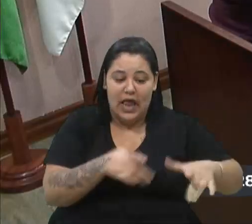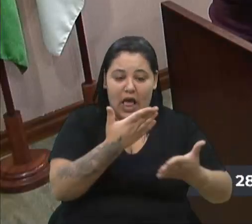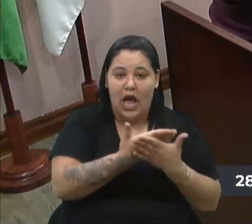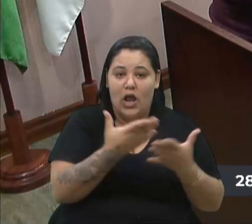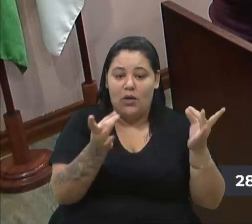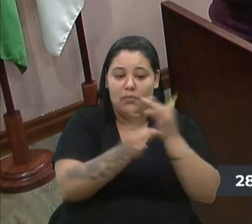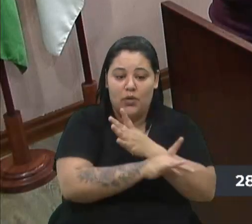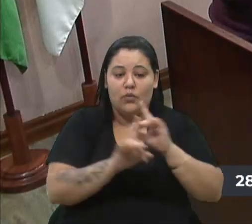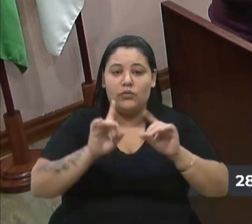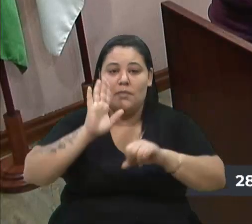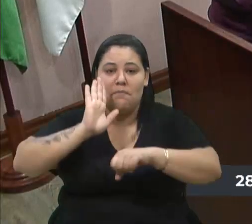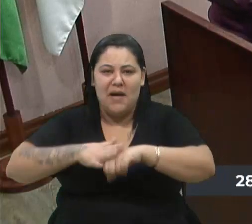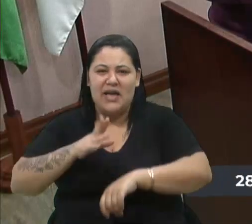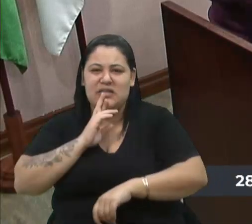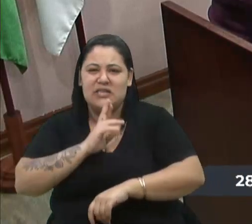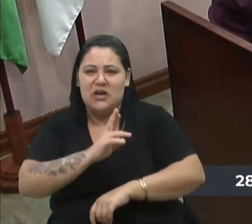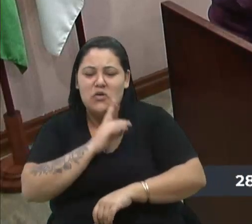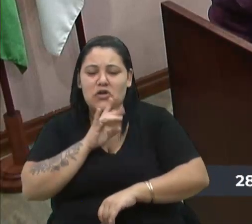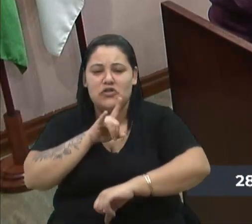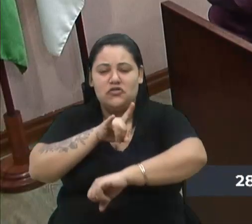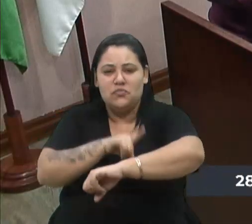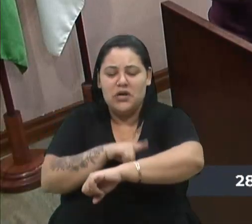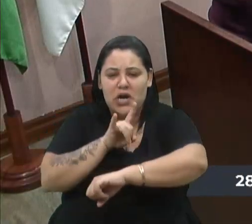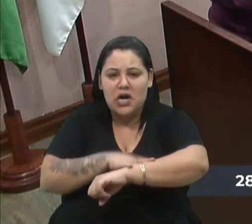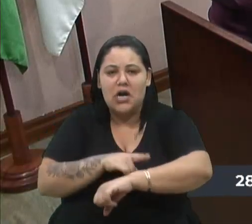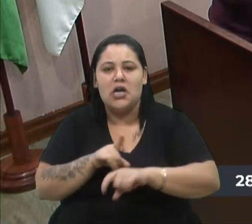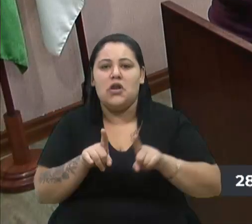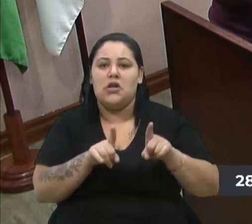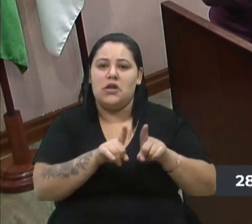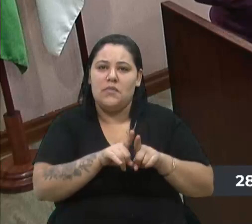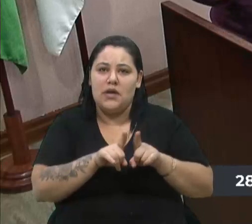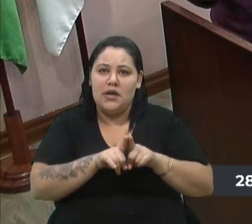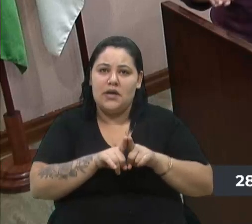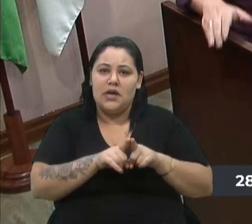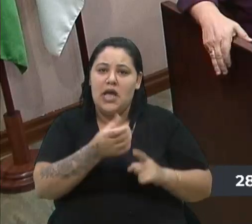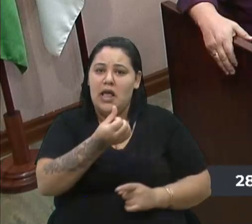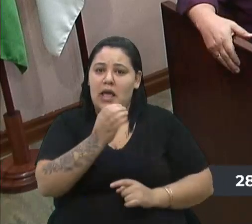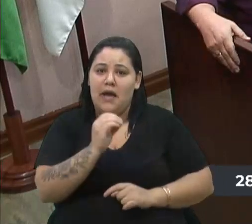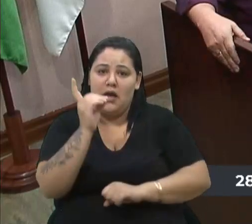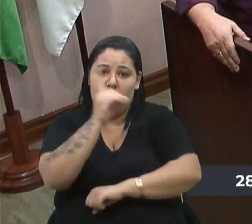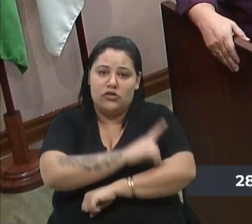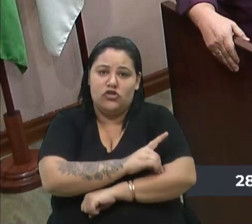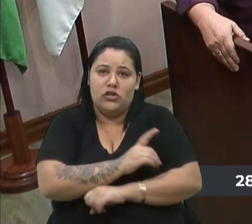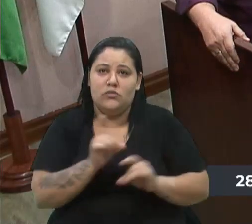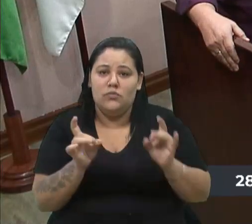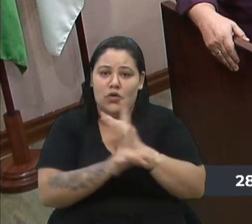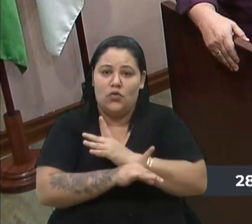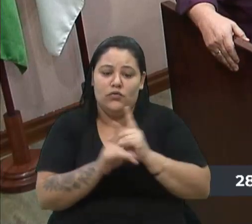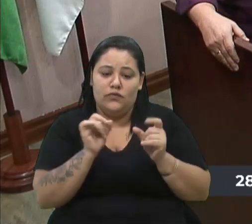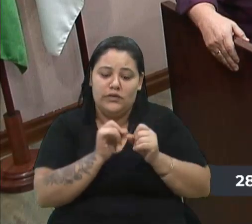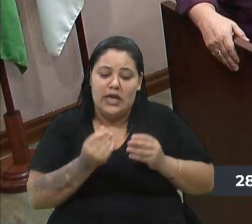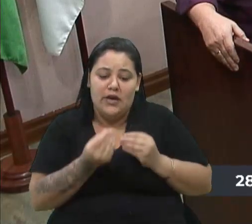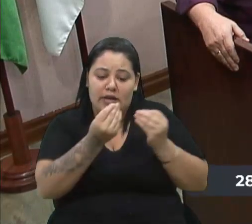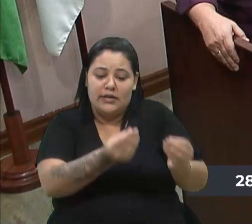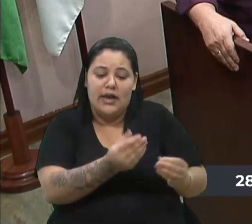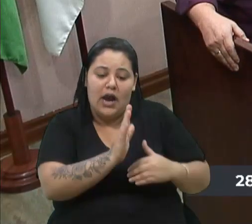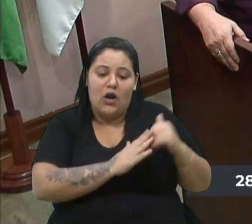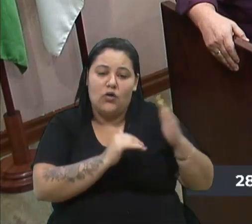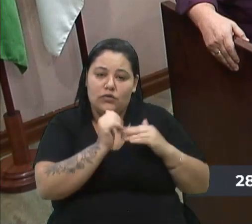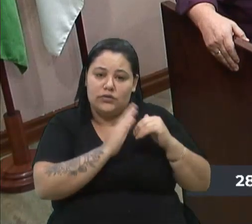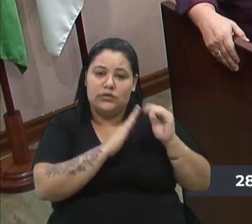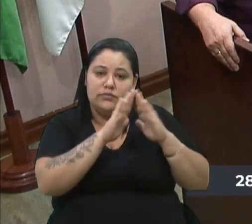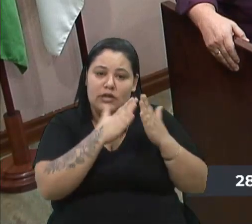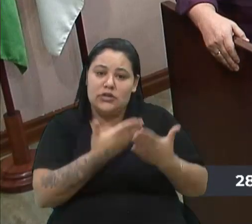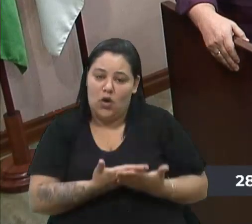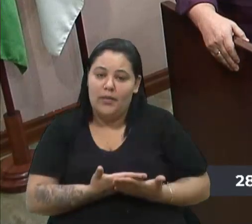refeitório, banheiro tudo em menos de 60 dias eles fizeram a entrega e a construção desta